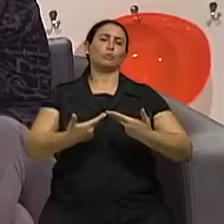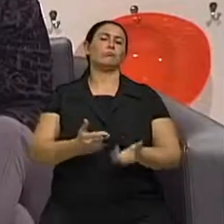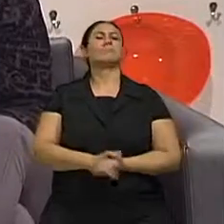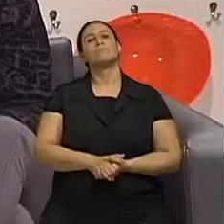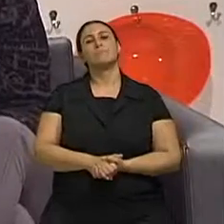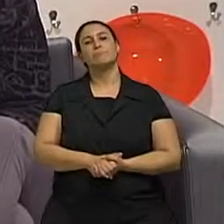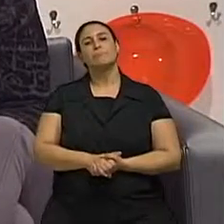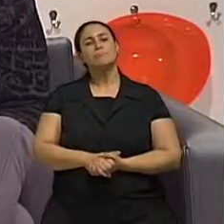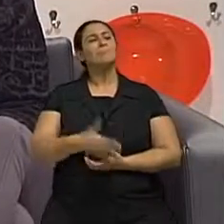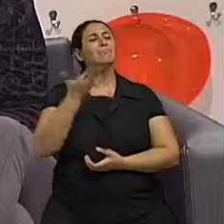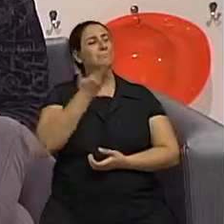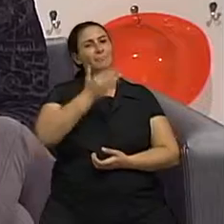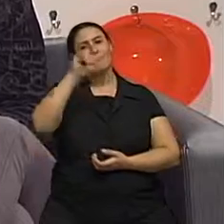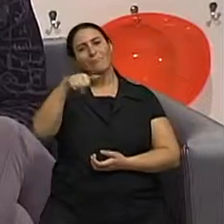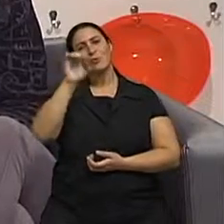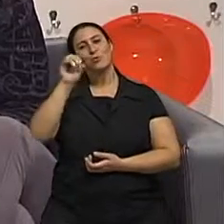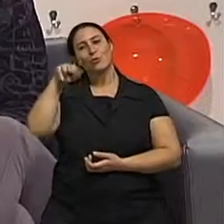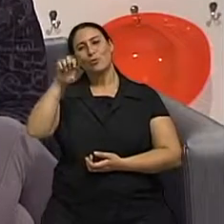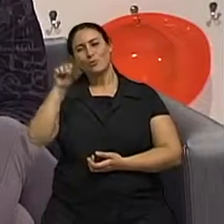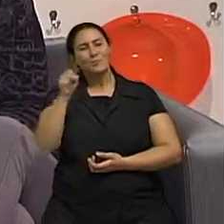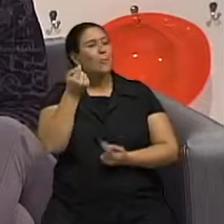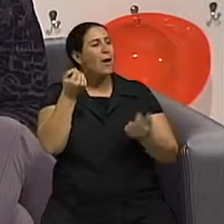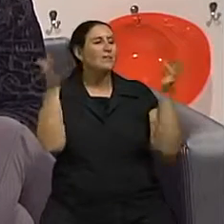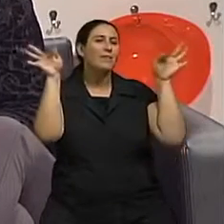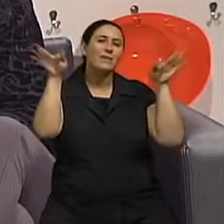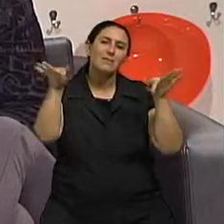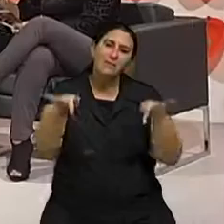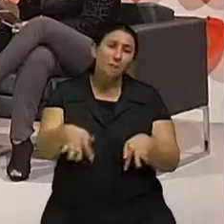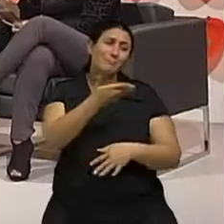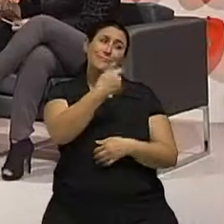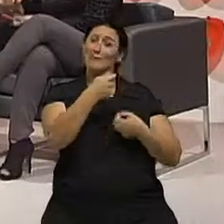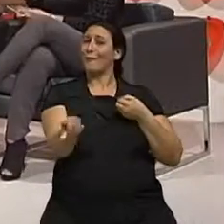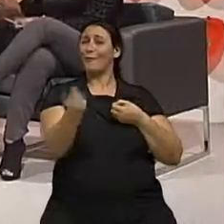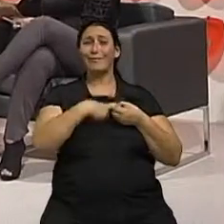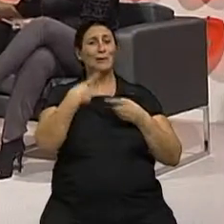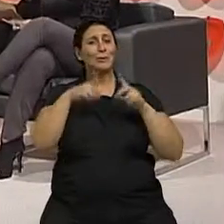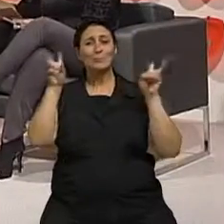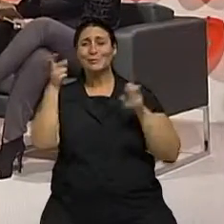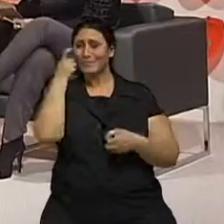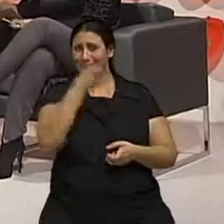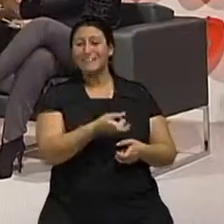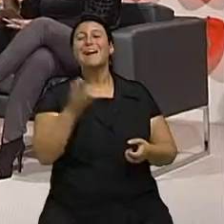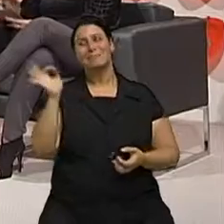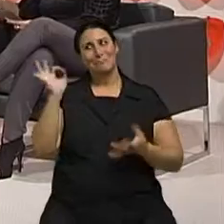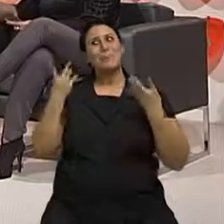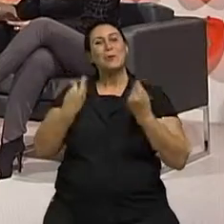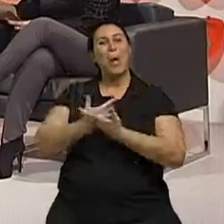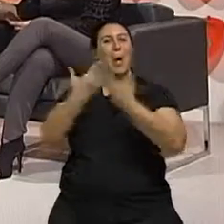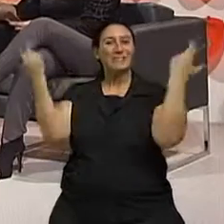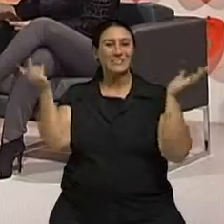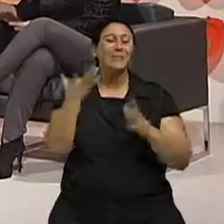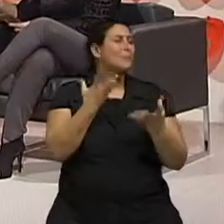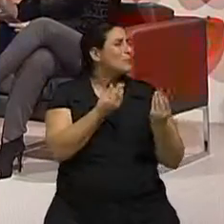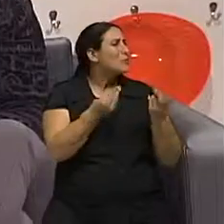Maravilha. Doutor Jones Copete, estamos no final do nosso programa, o senhor vai ter que voltar. Tem muito assunto, cirurgia plástica é muito